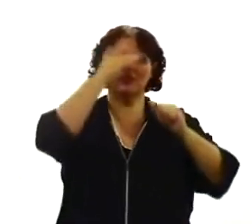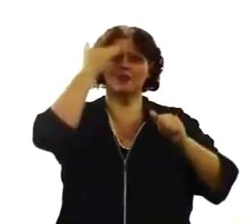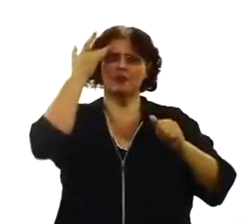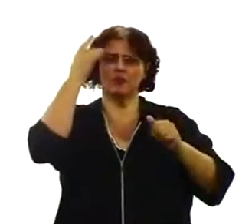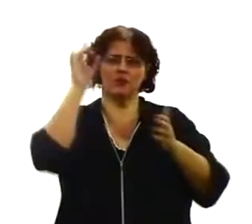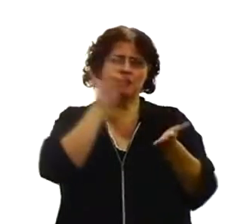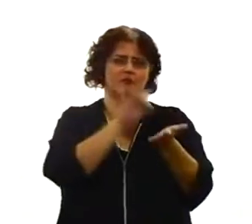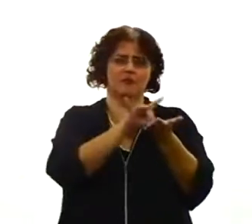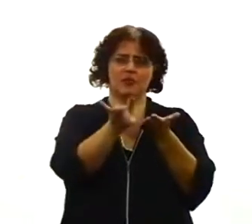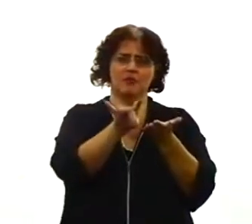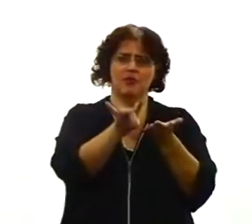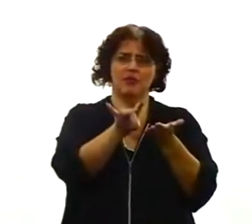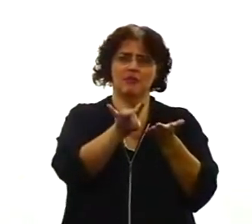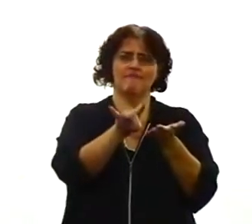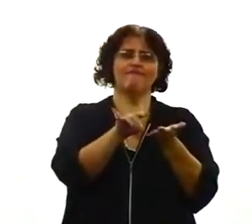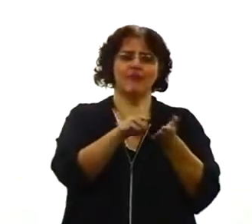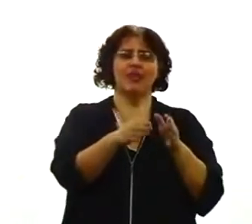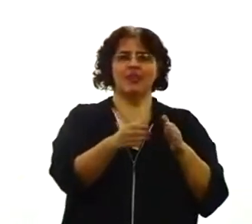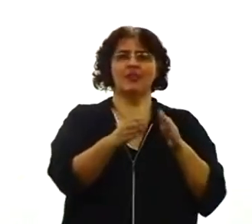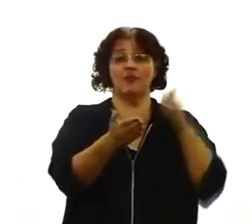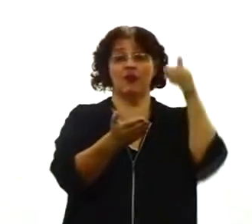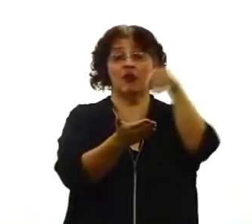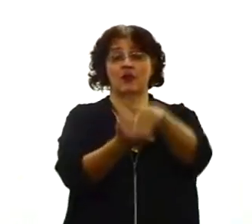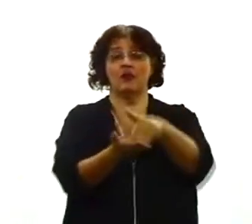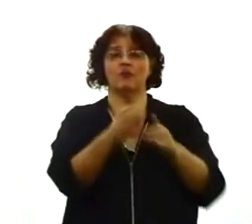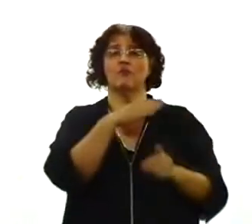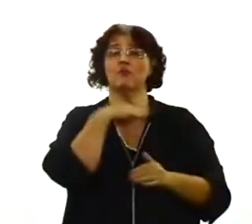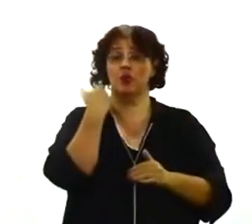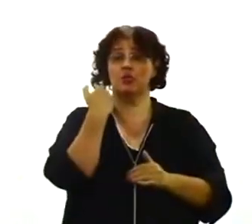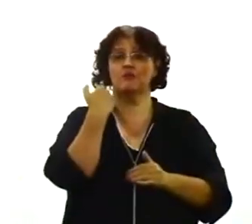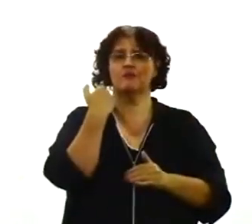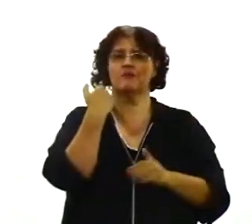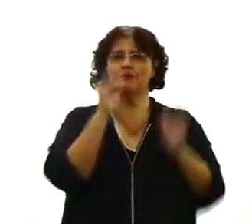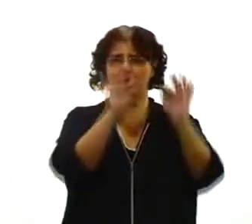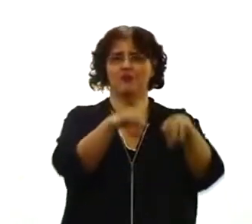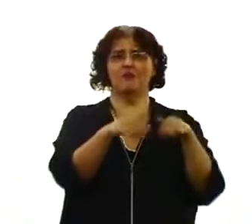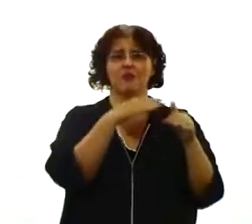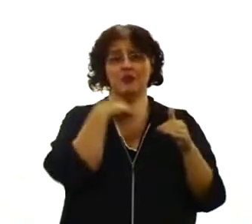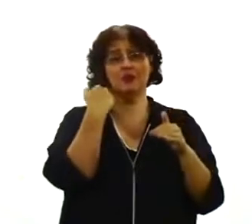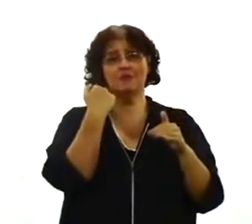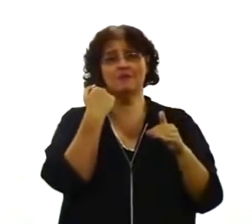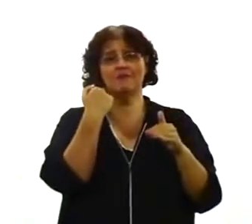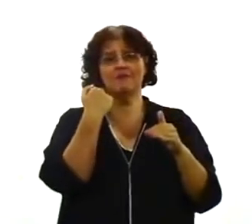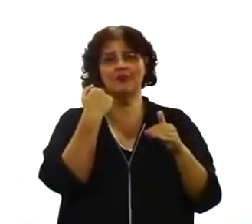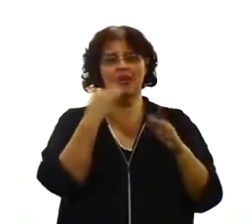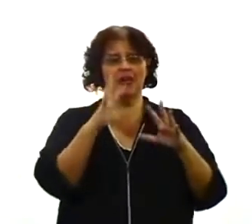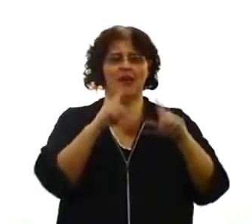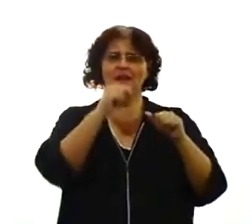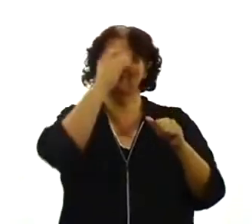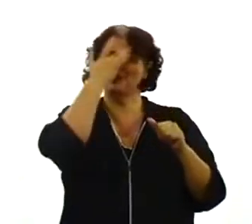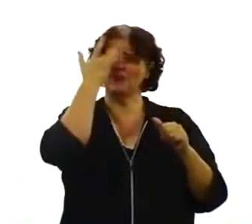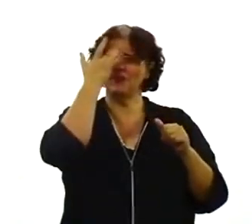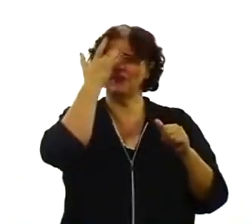para a morte natural, a morte espiritual, a estes foi dado o privilégio de terem